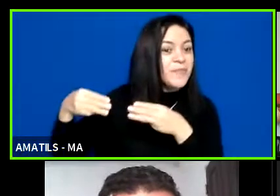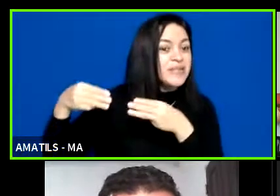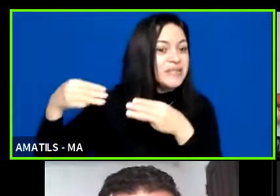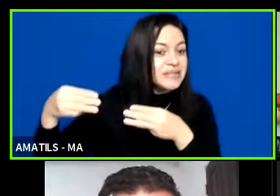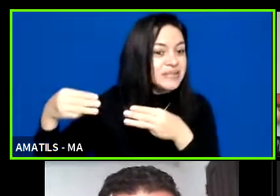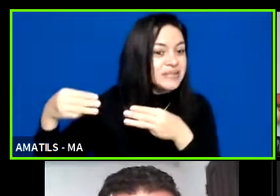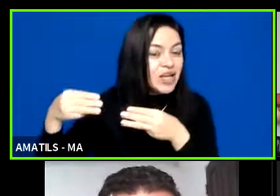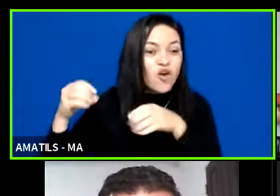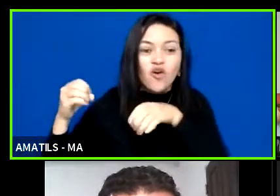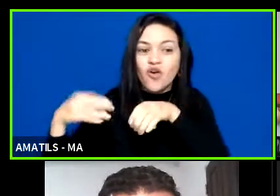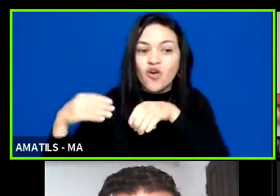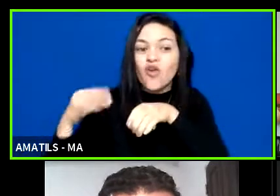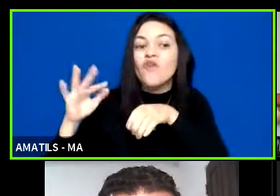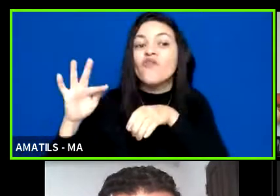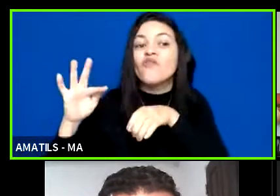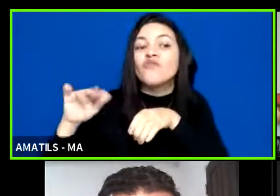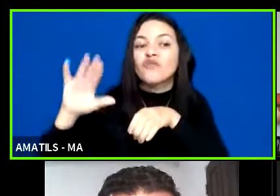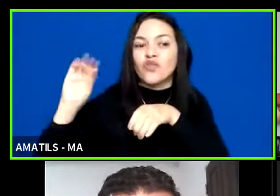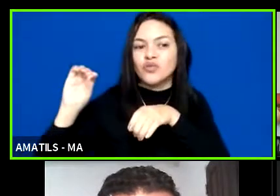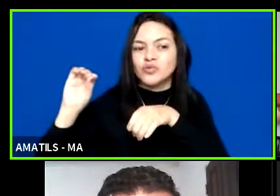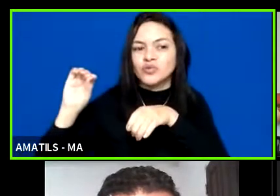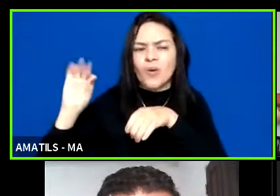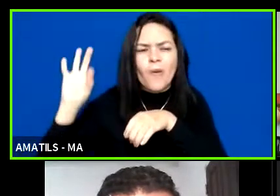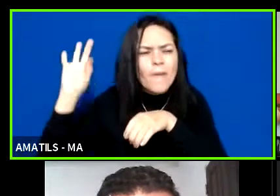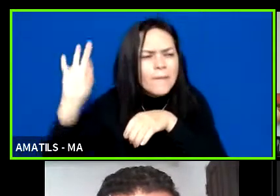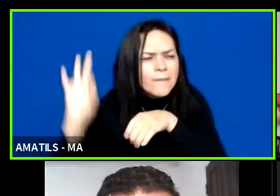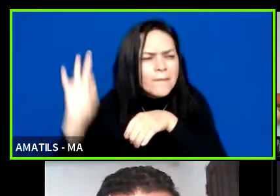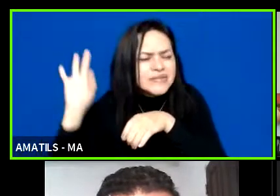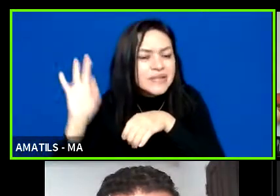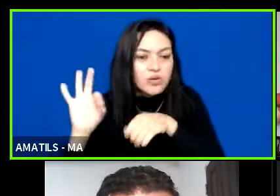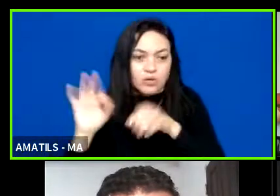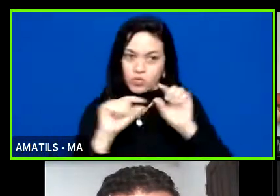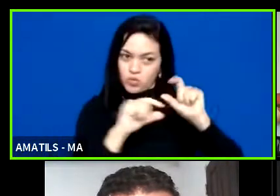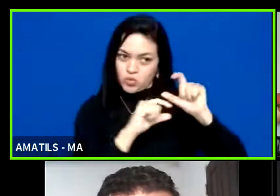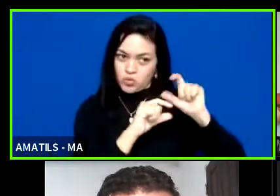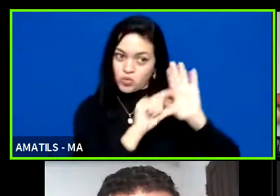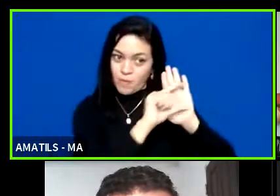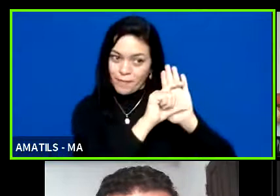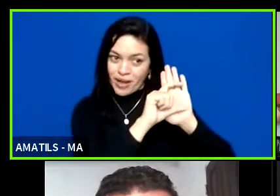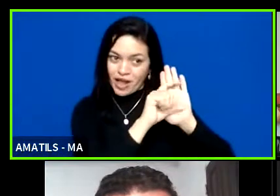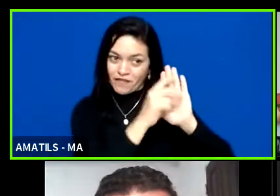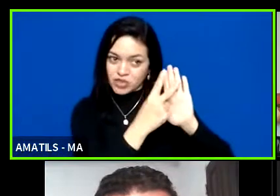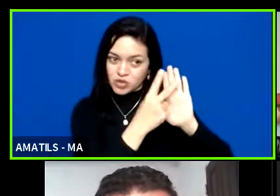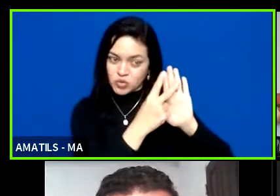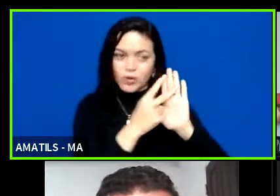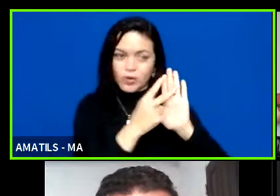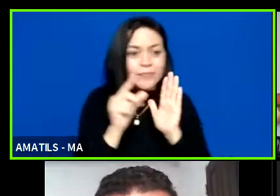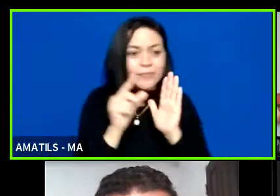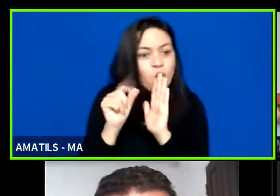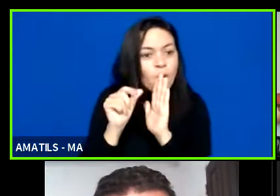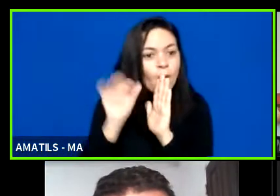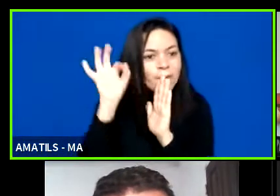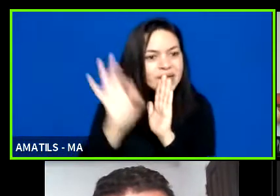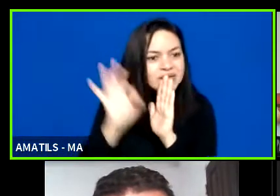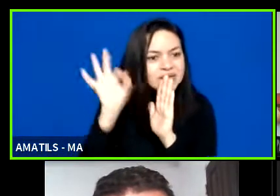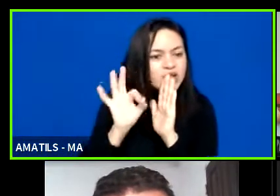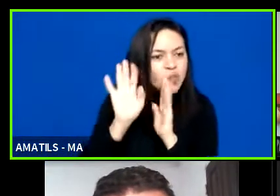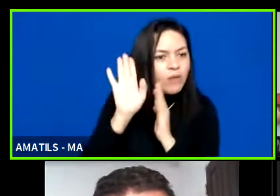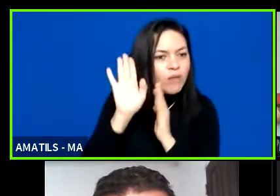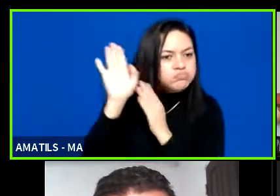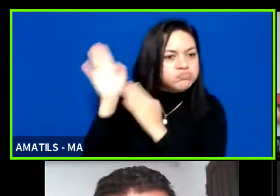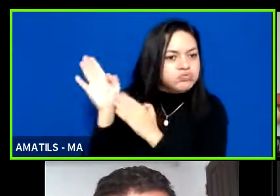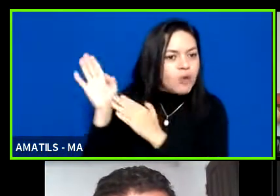feito desse fundo os percentuais parágrafo 2º os percentuais destinados ao ministério do esporte serão